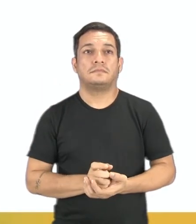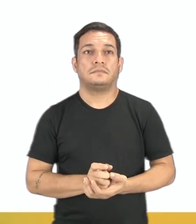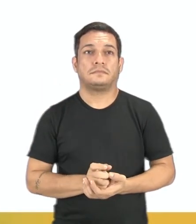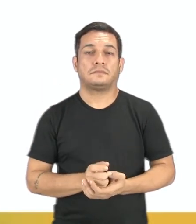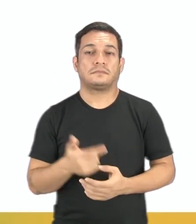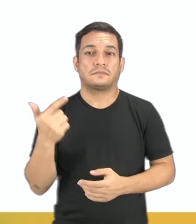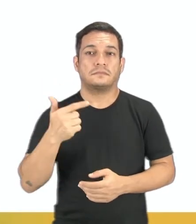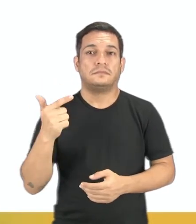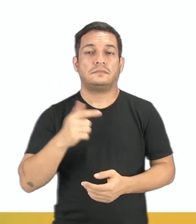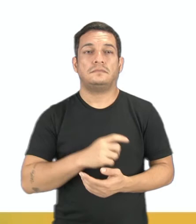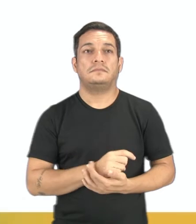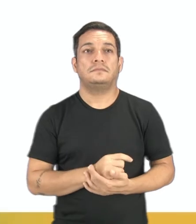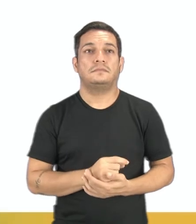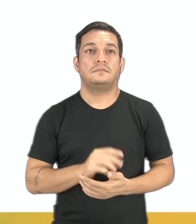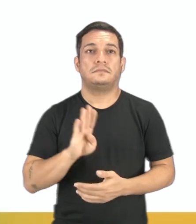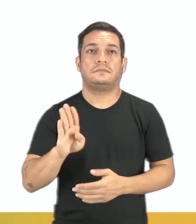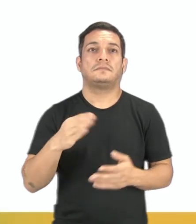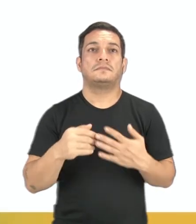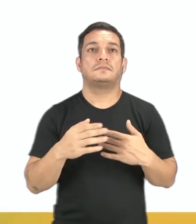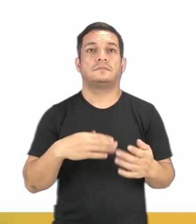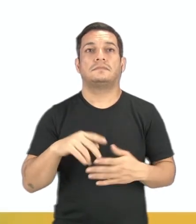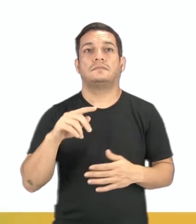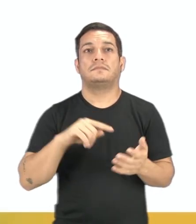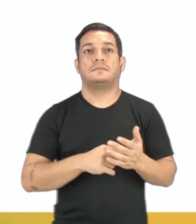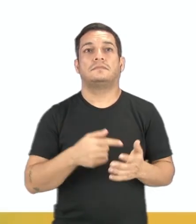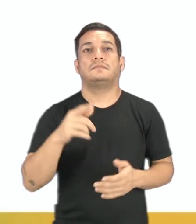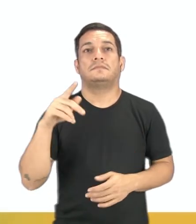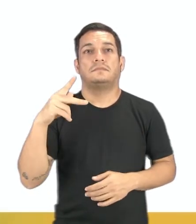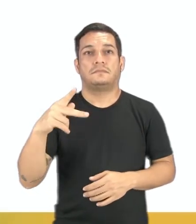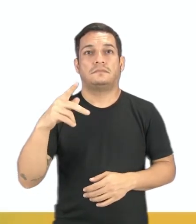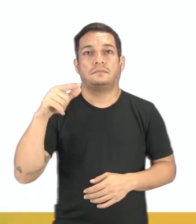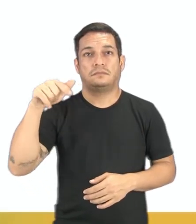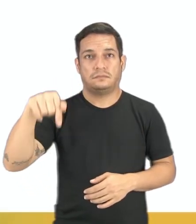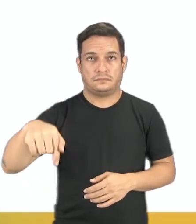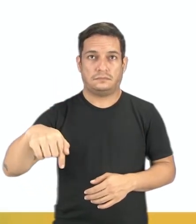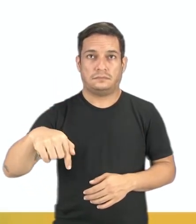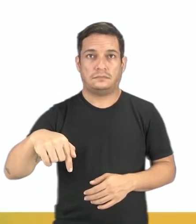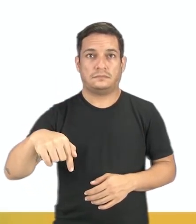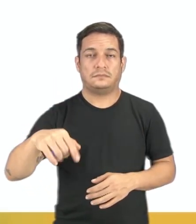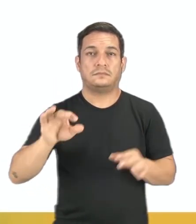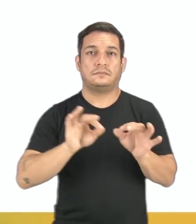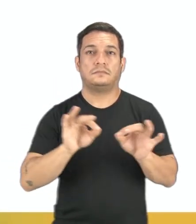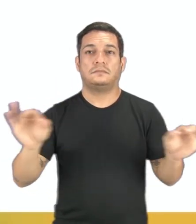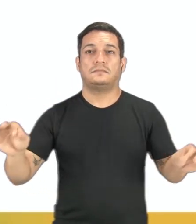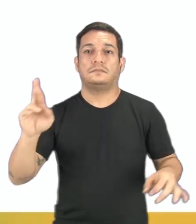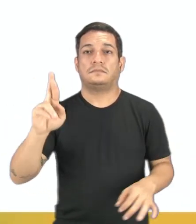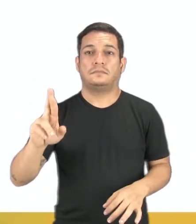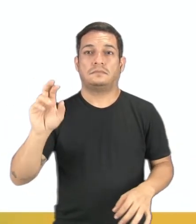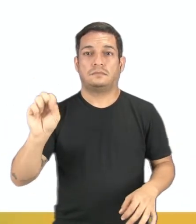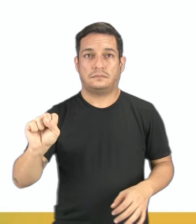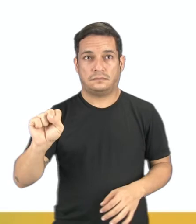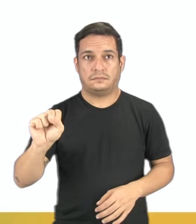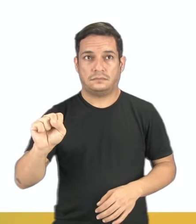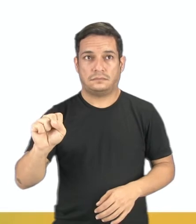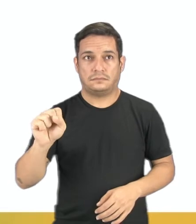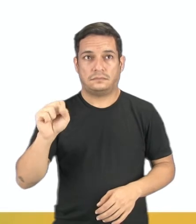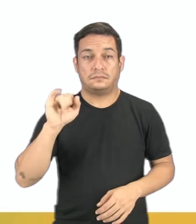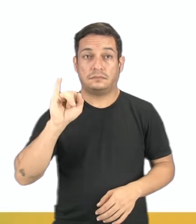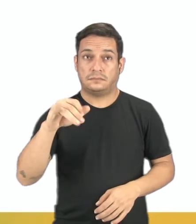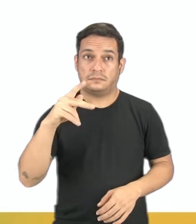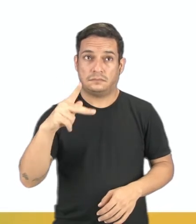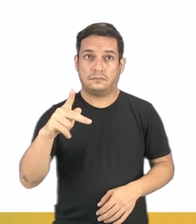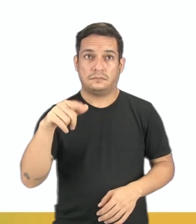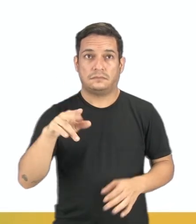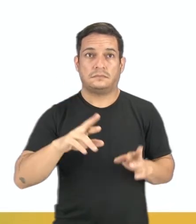Segunda alternativa. Quaisquer que sejam os pontos P e Q e as retas R e S, se